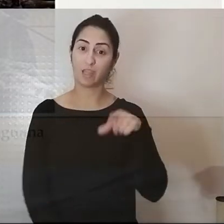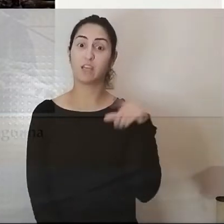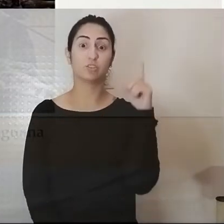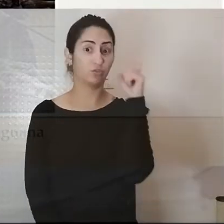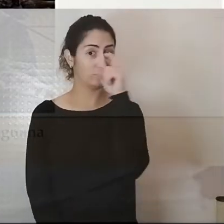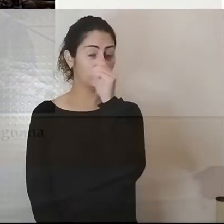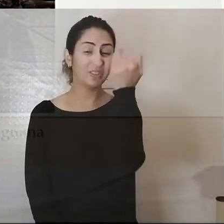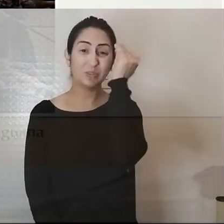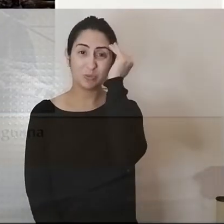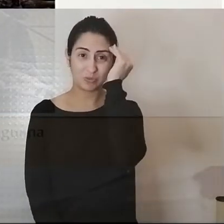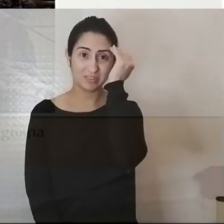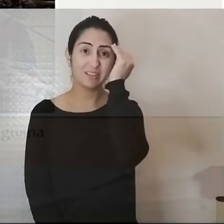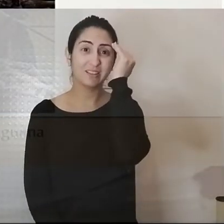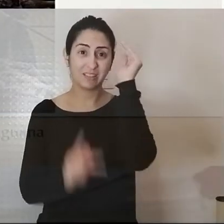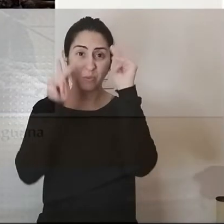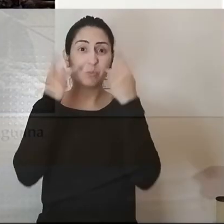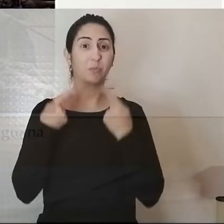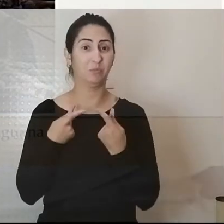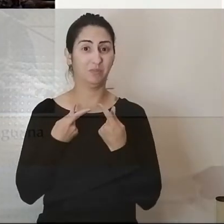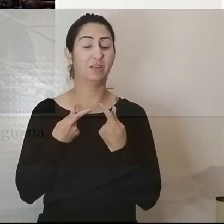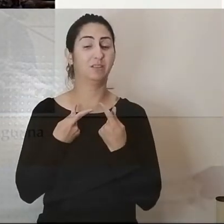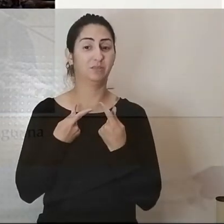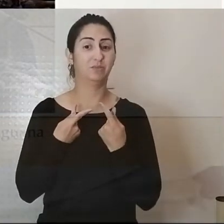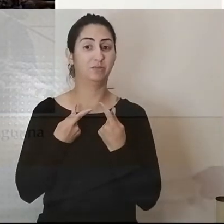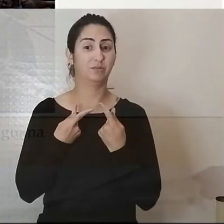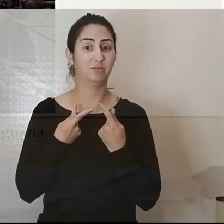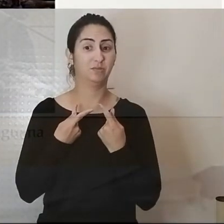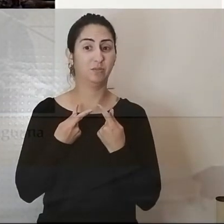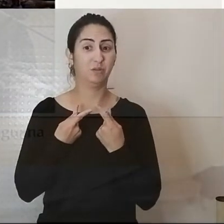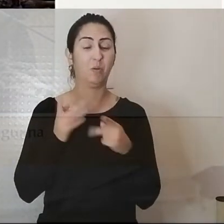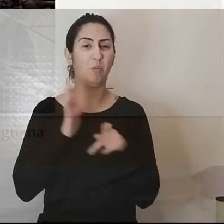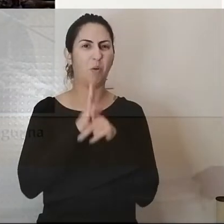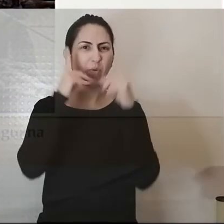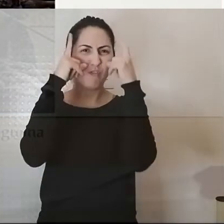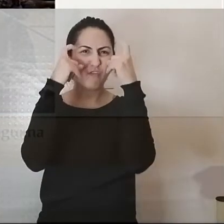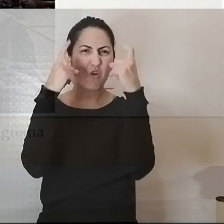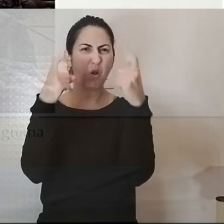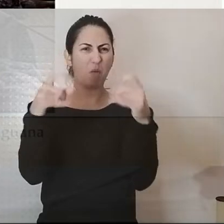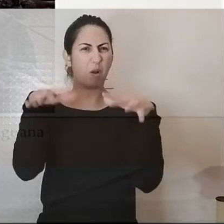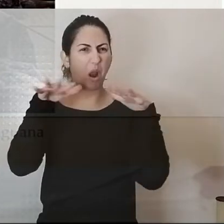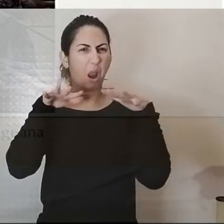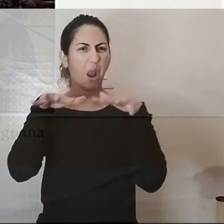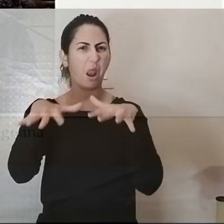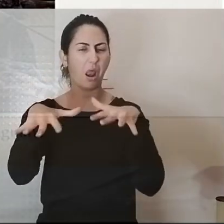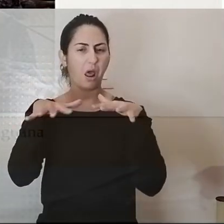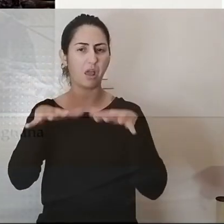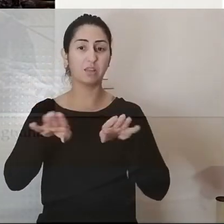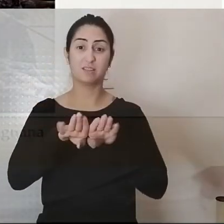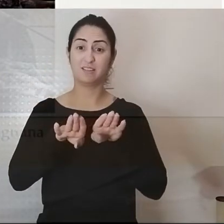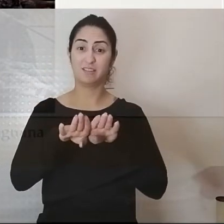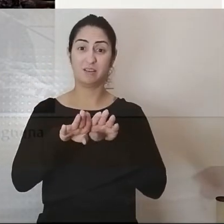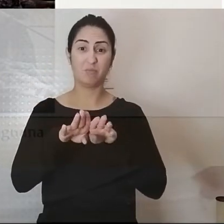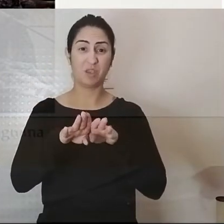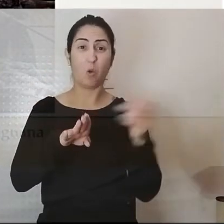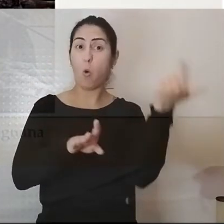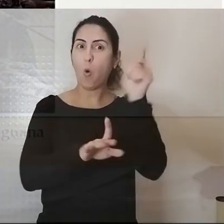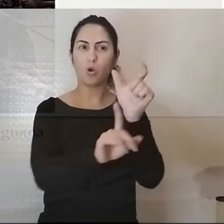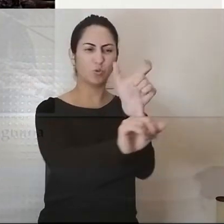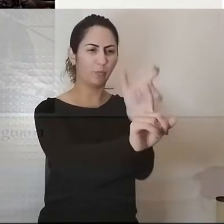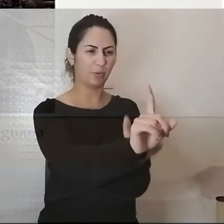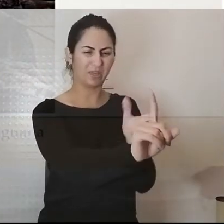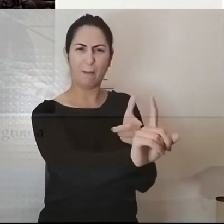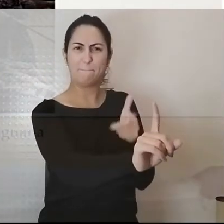compreender o ser humano nas suas mais violentas manifestações e os atos contra outros humanos